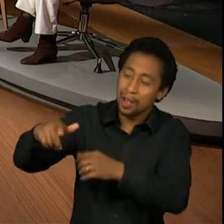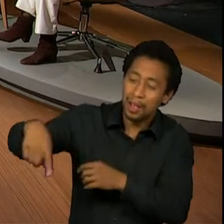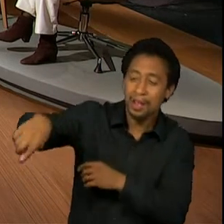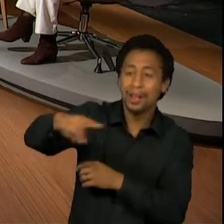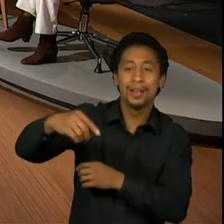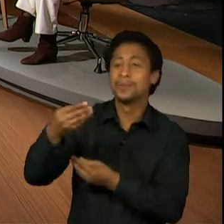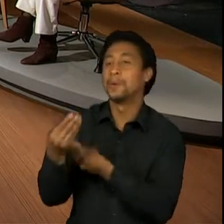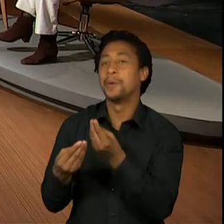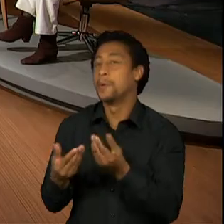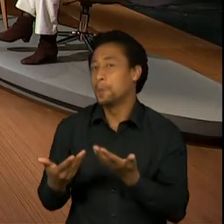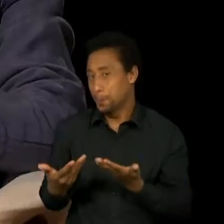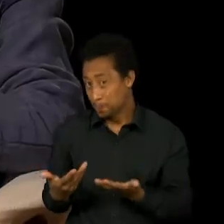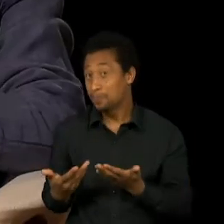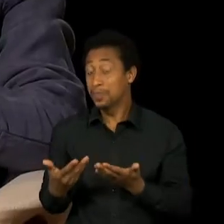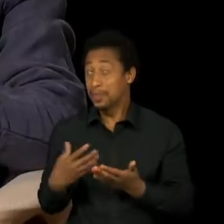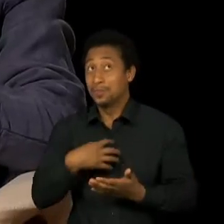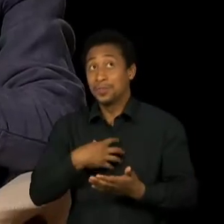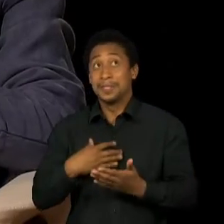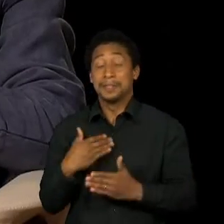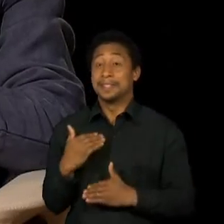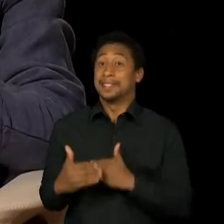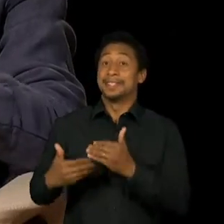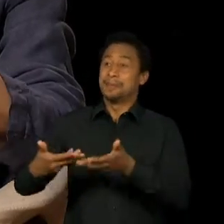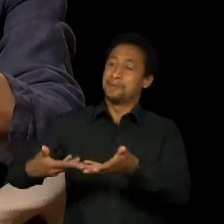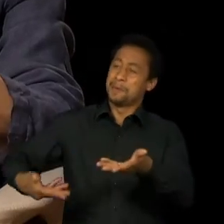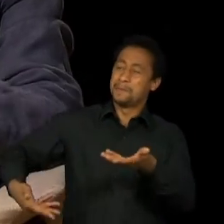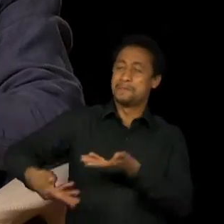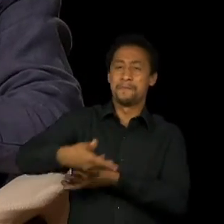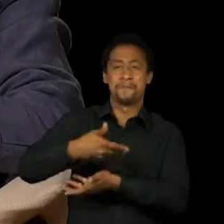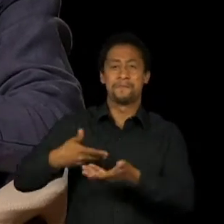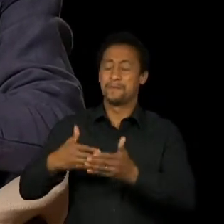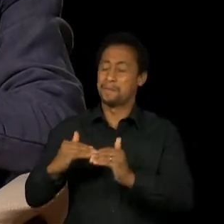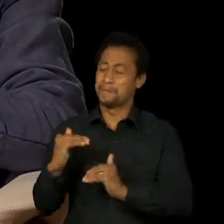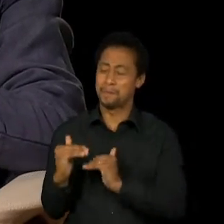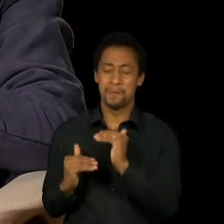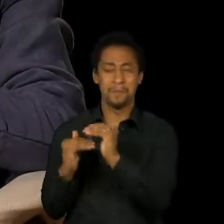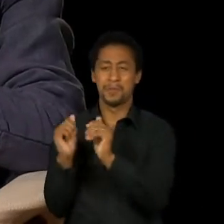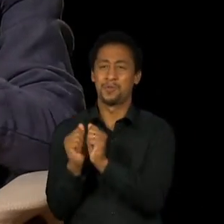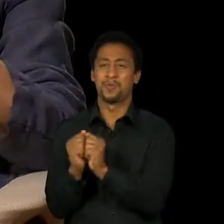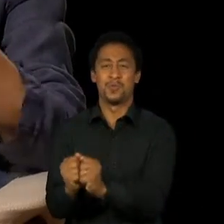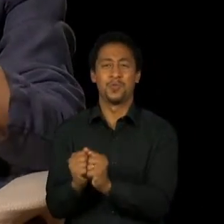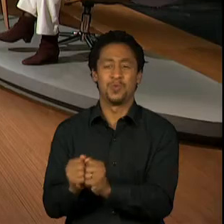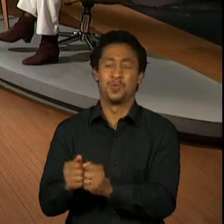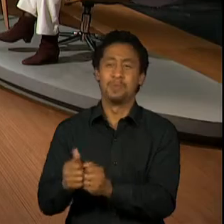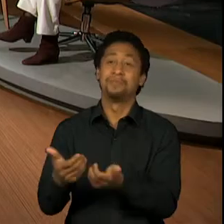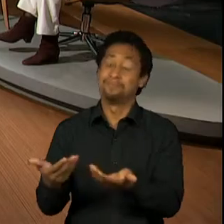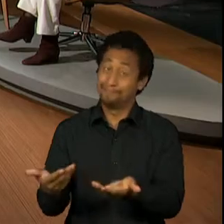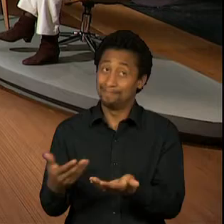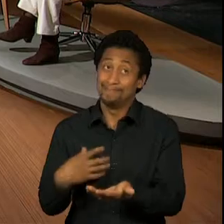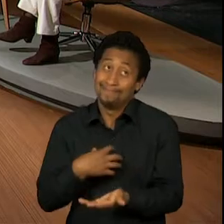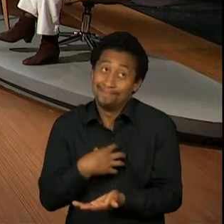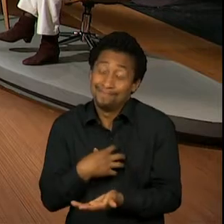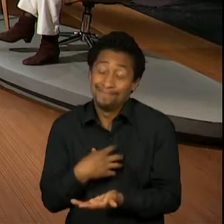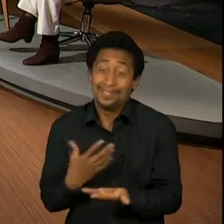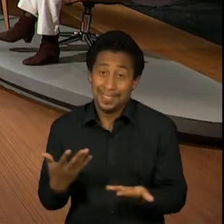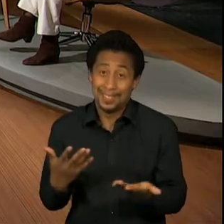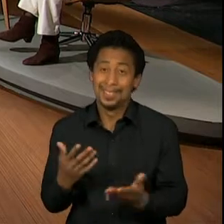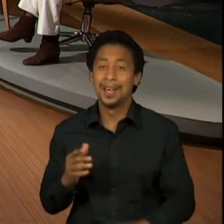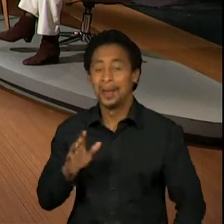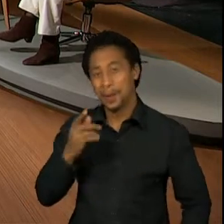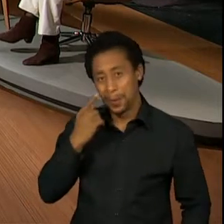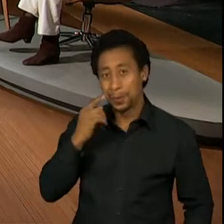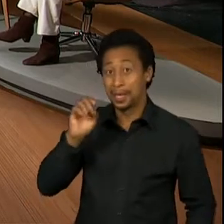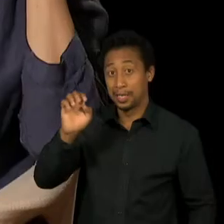de crescimento mútuo que eu acho, é por isso que também, enfim, na Europa se faz tanto teatro,